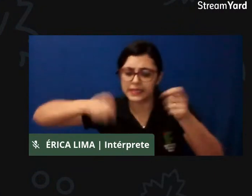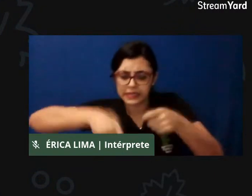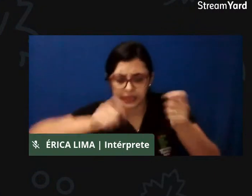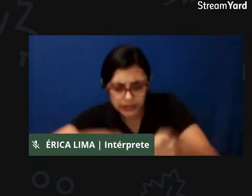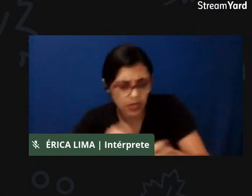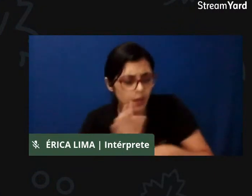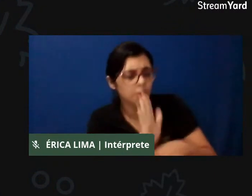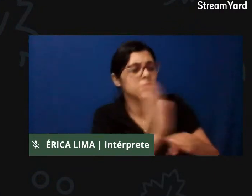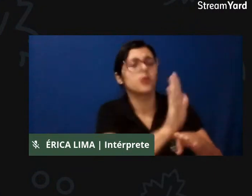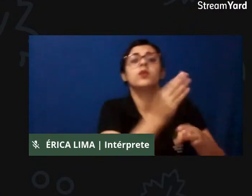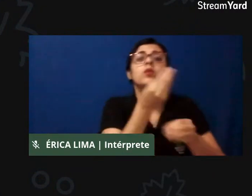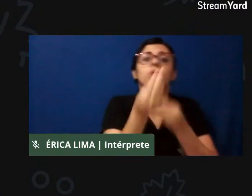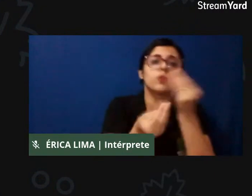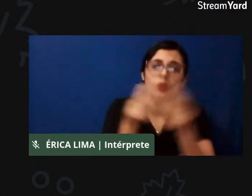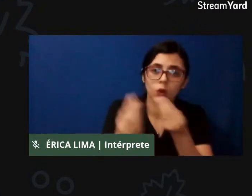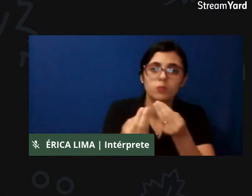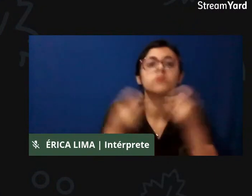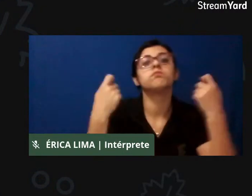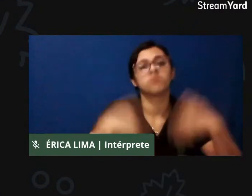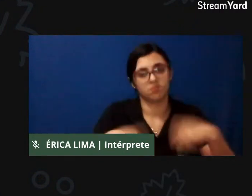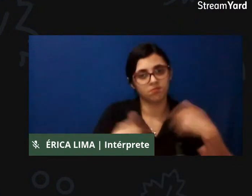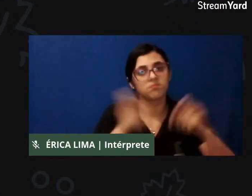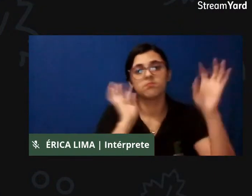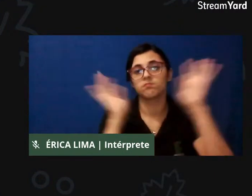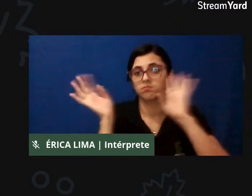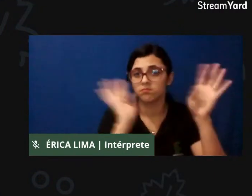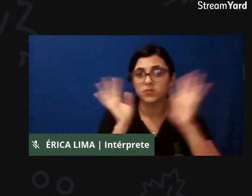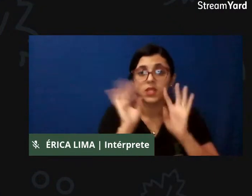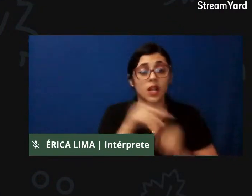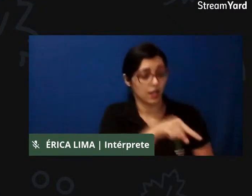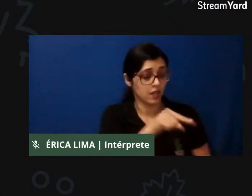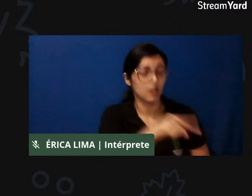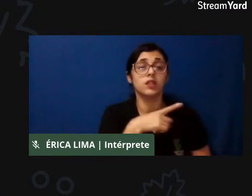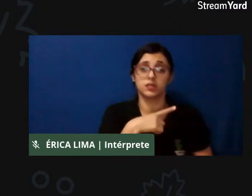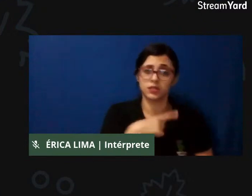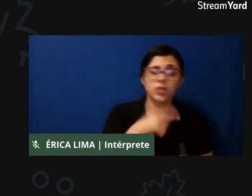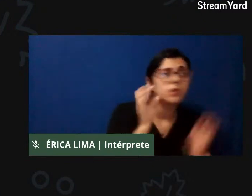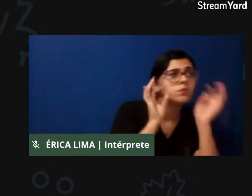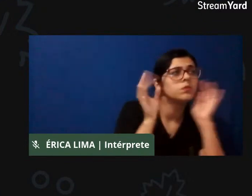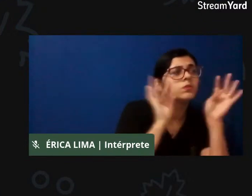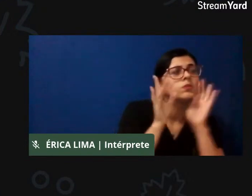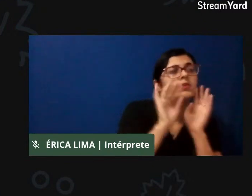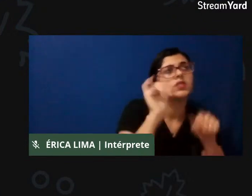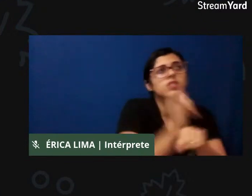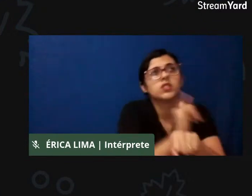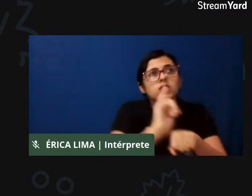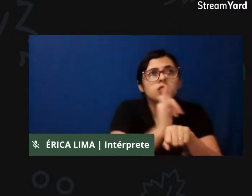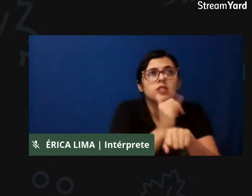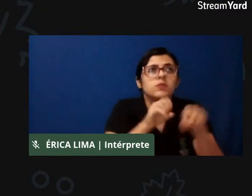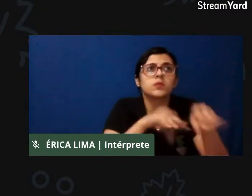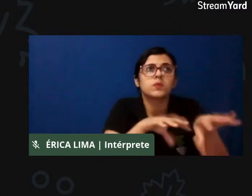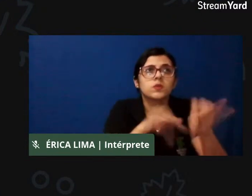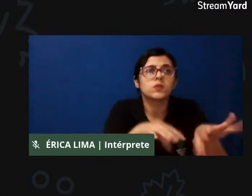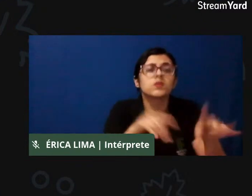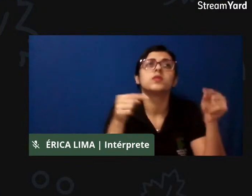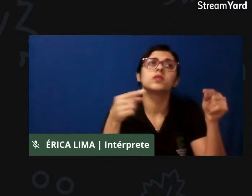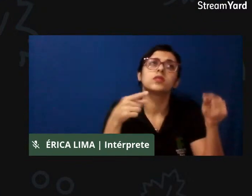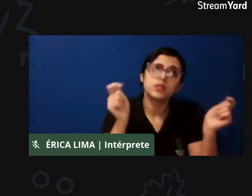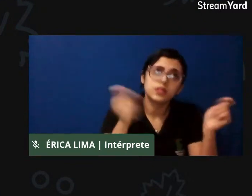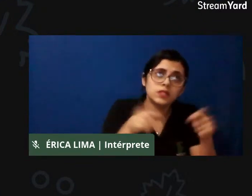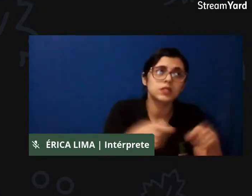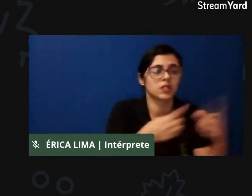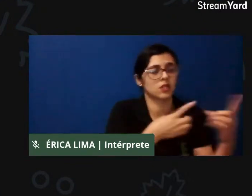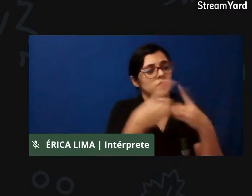e a gente vem pensando muito nas estratégias a partir de uma educação contextualizada que consiga dialogar essa